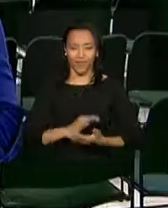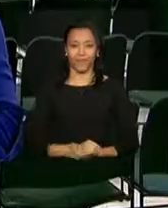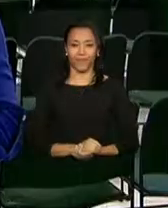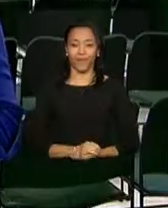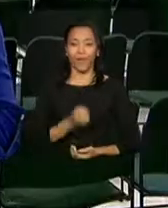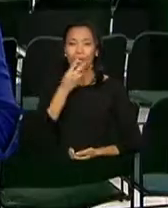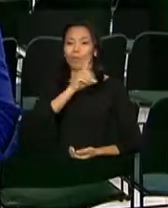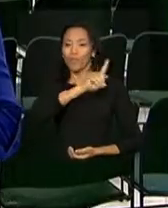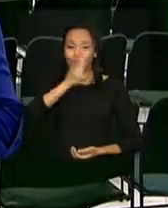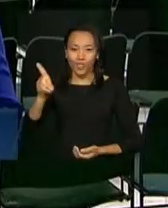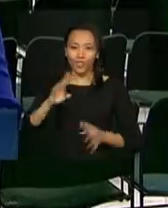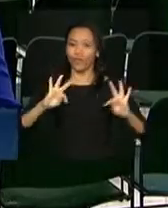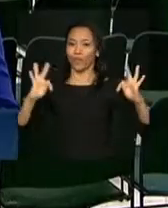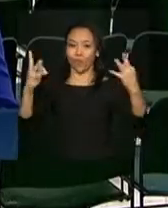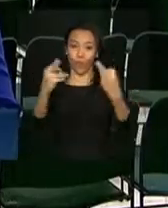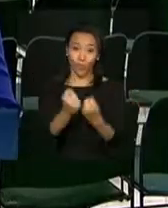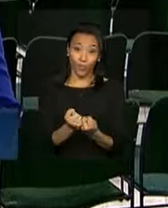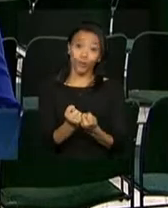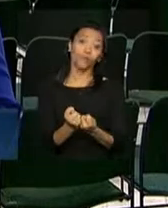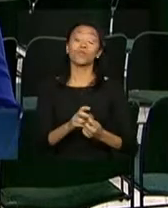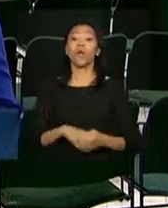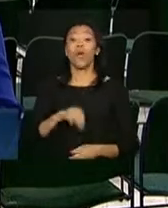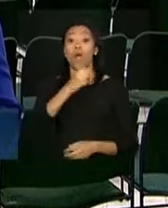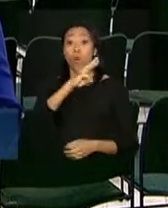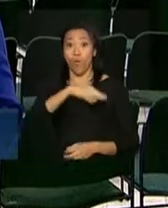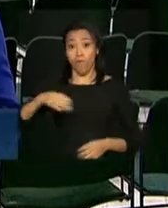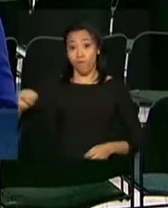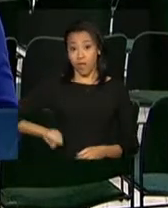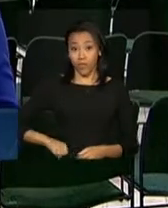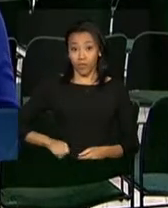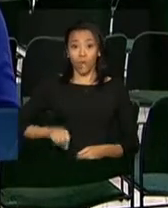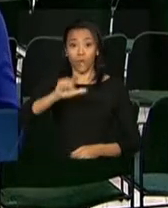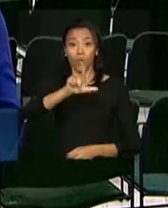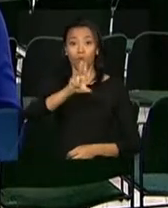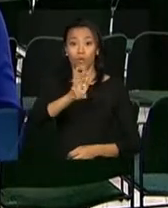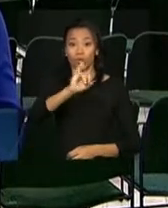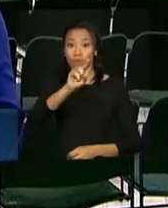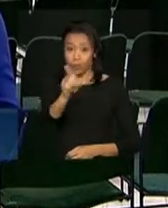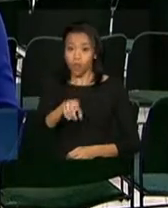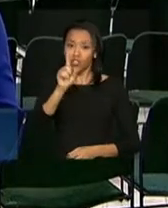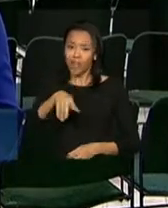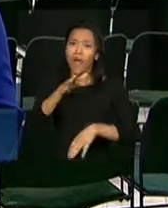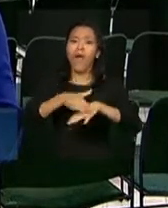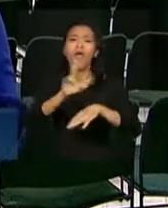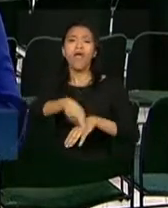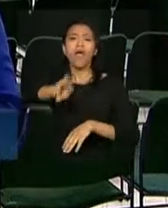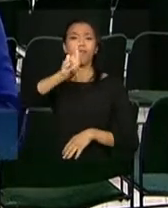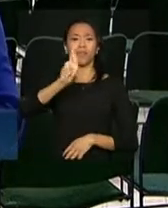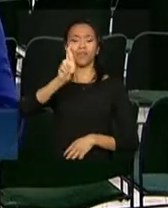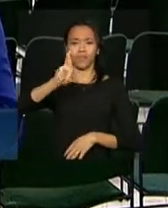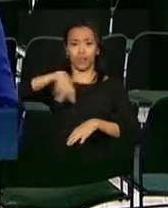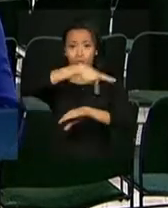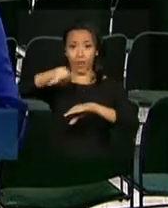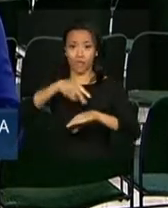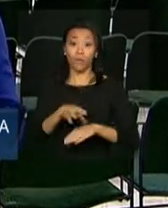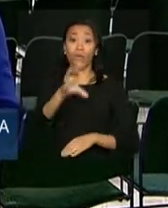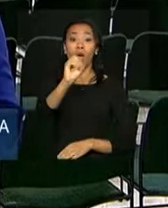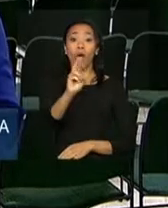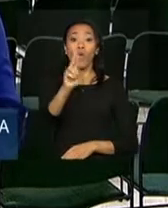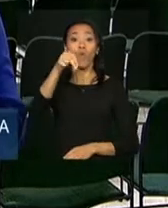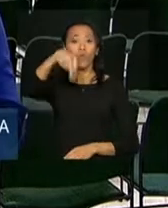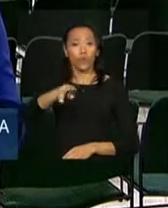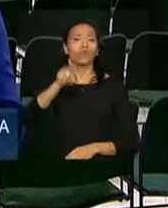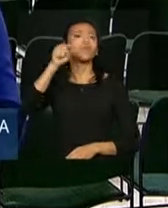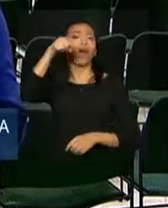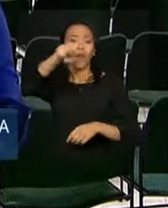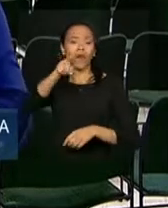Bom dia, Malu. Bom dia a todos. O embaixador Luiz Alberto Figueiredo foi representante do Brasil nas Nações Unidas, em Nova Iorque, nos